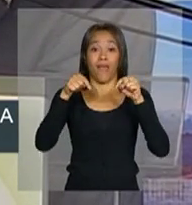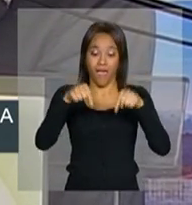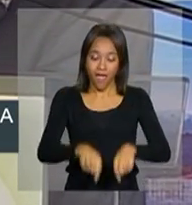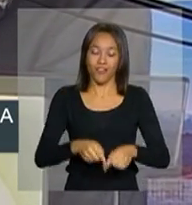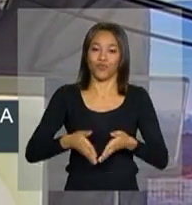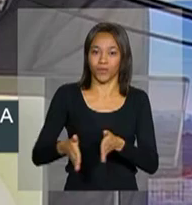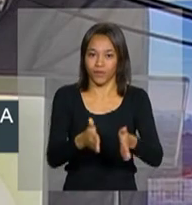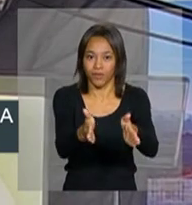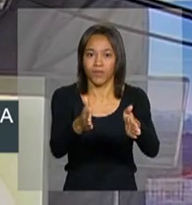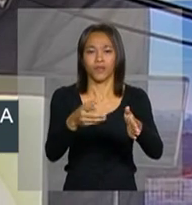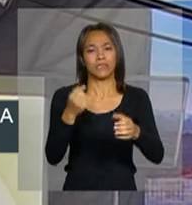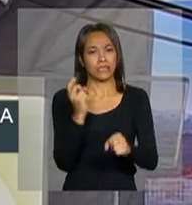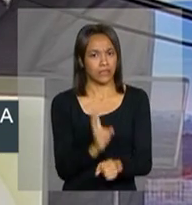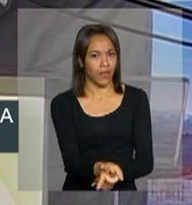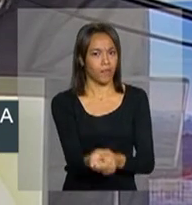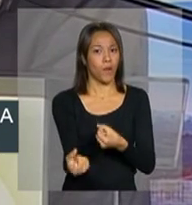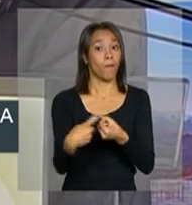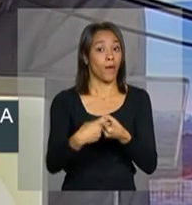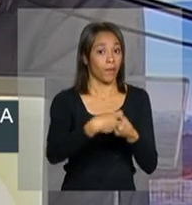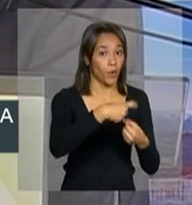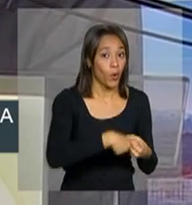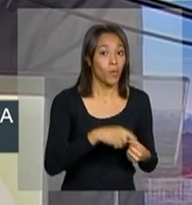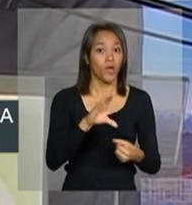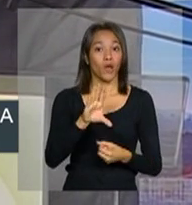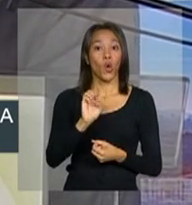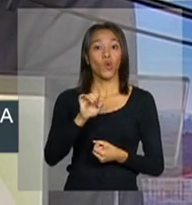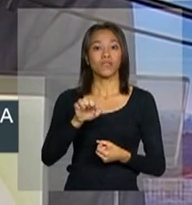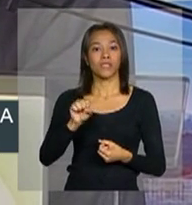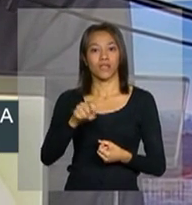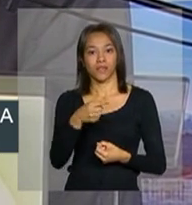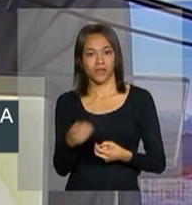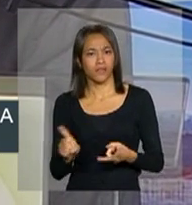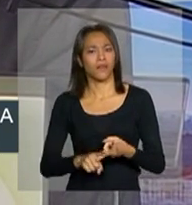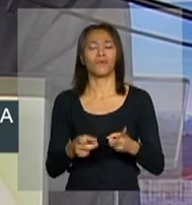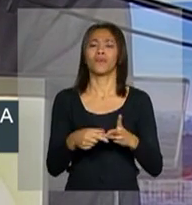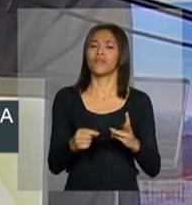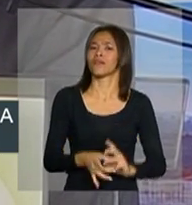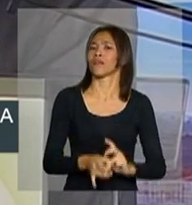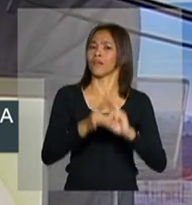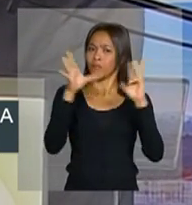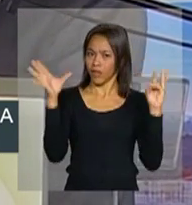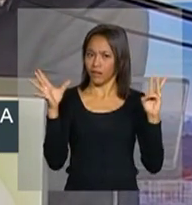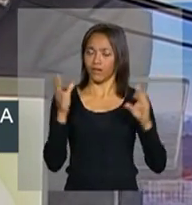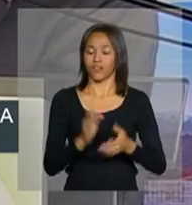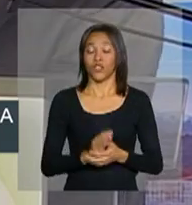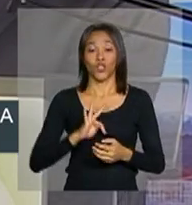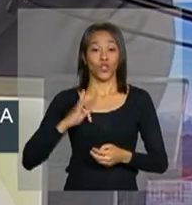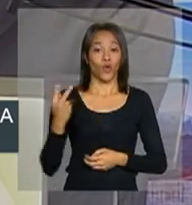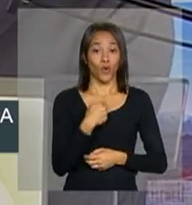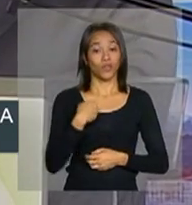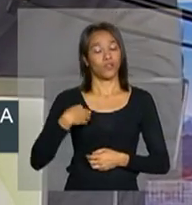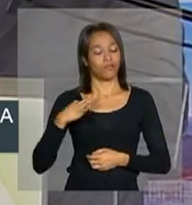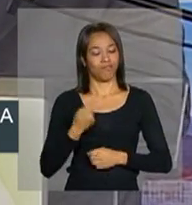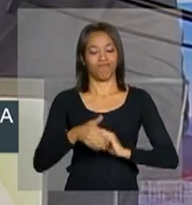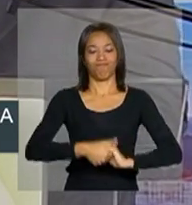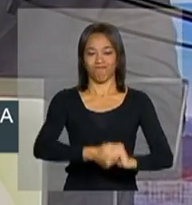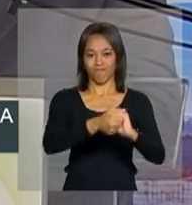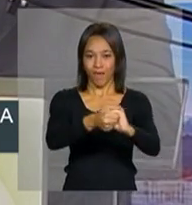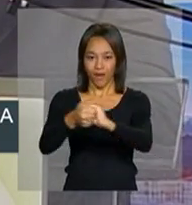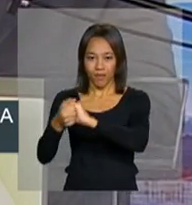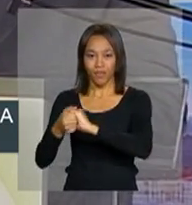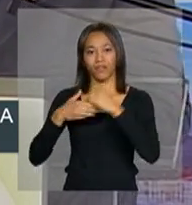este, parceria, concessão e livre iniciativa. Estamos todos de parabéns,